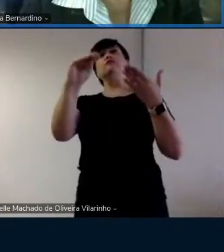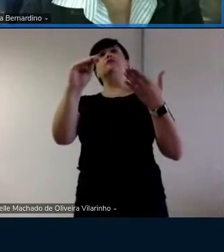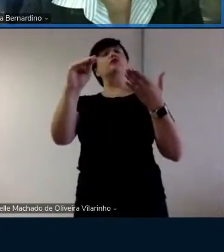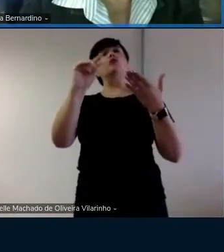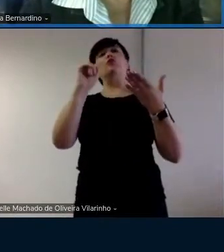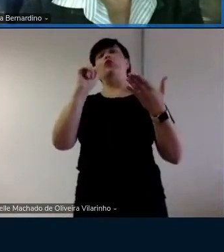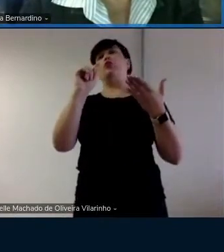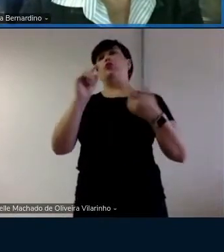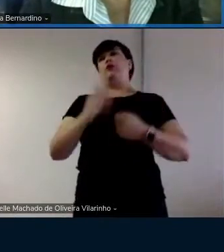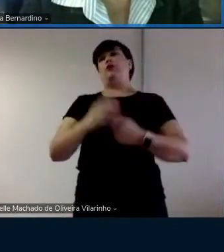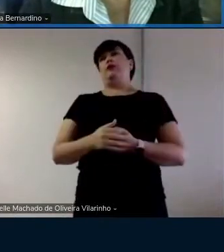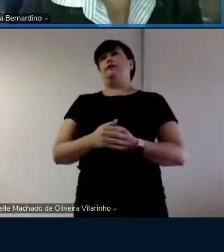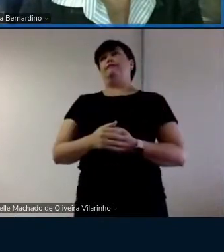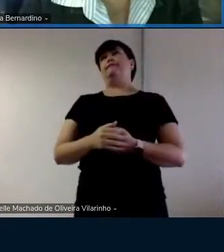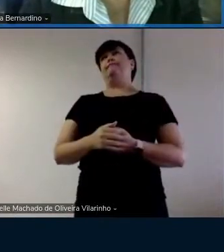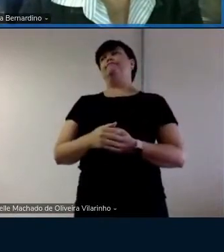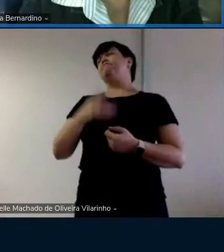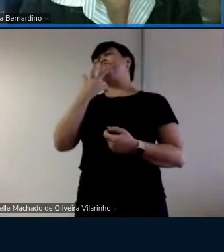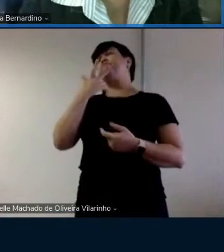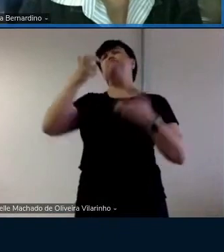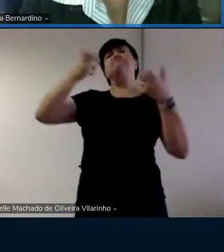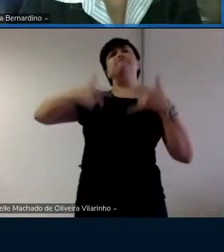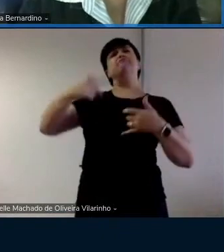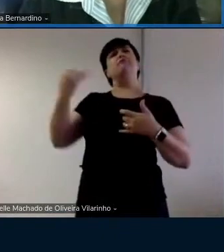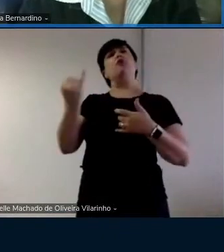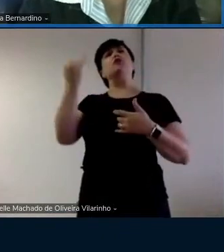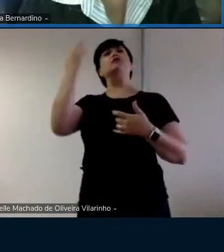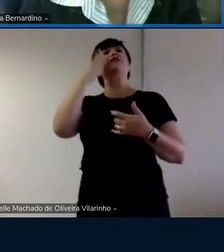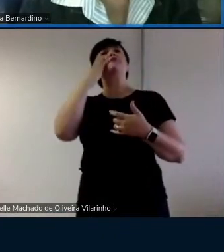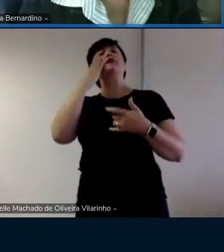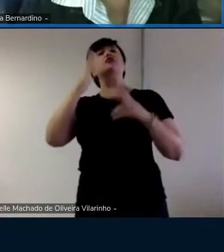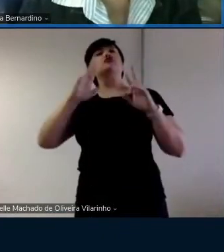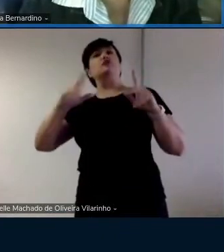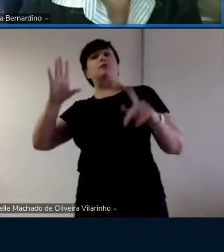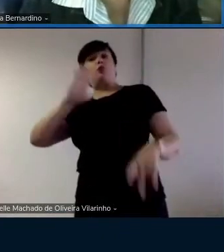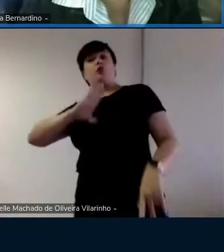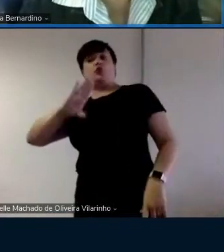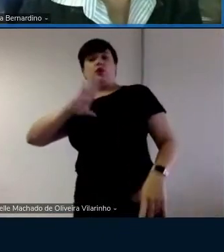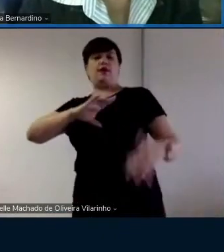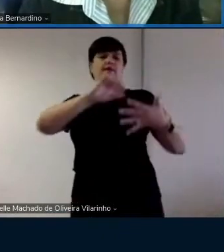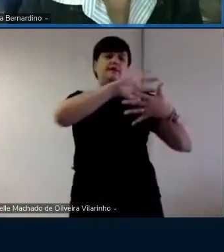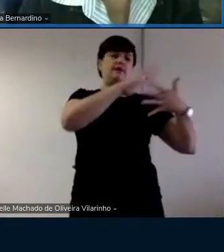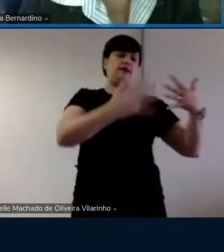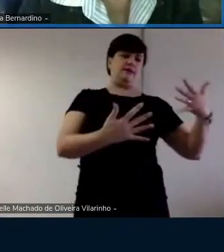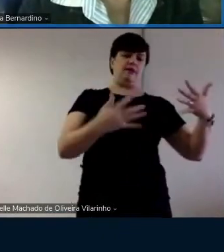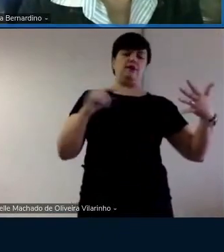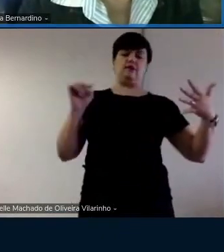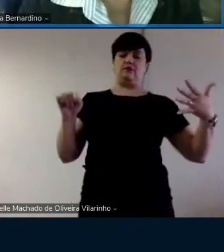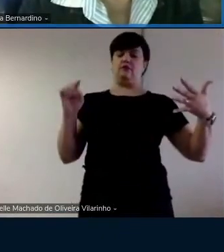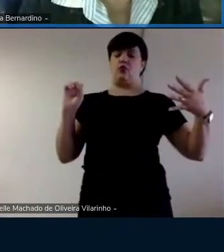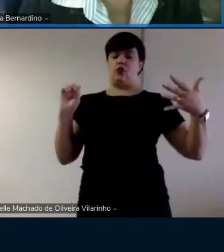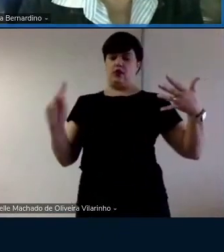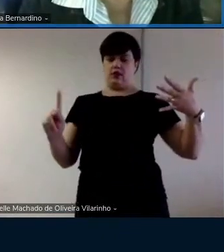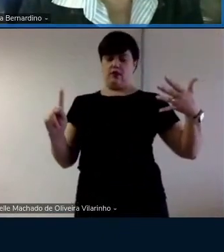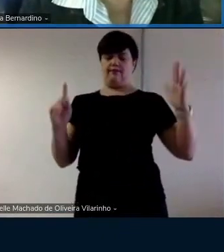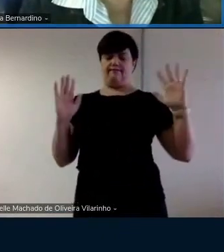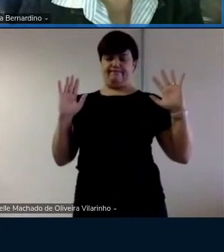que é importante a diferença entre português e a Libras e tudo. Então,